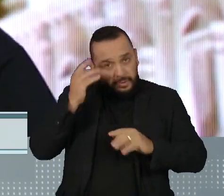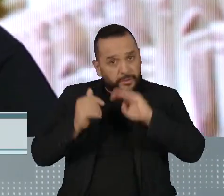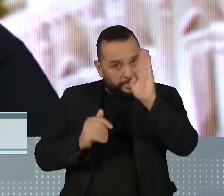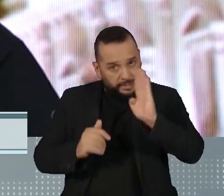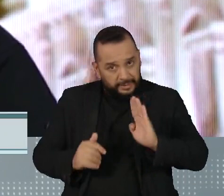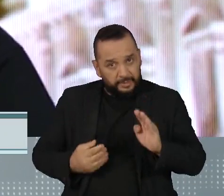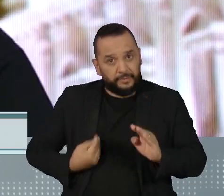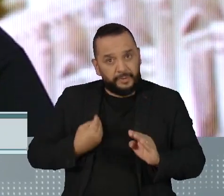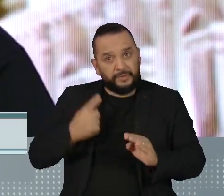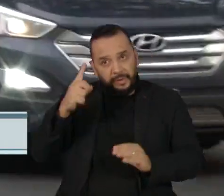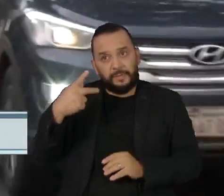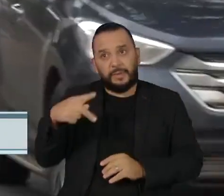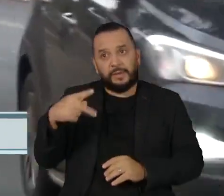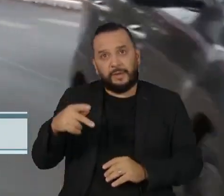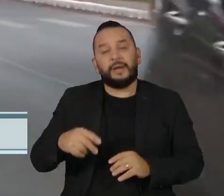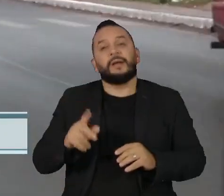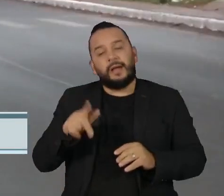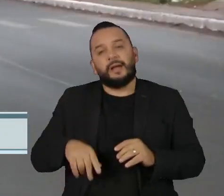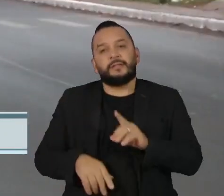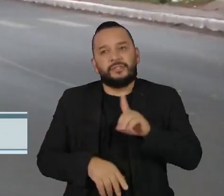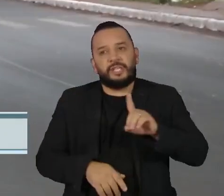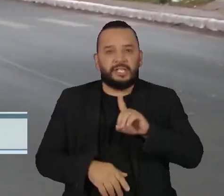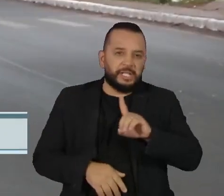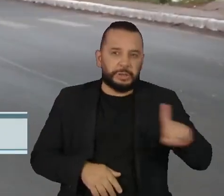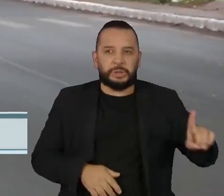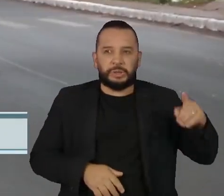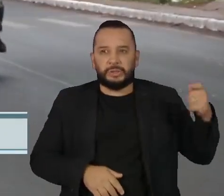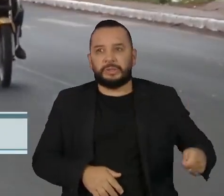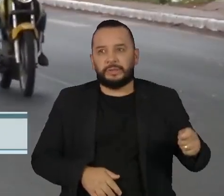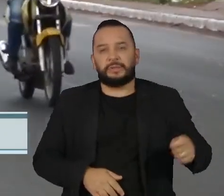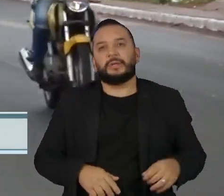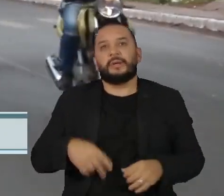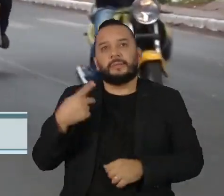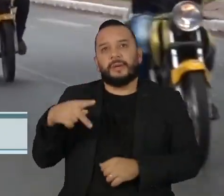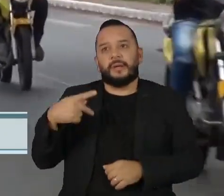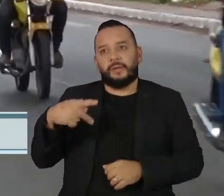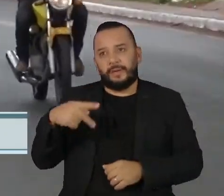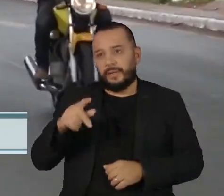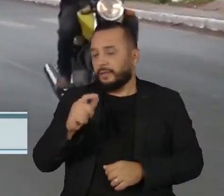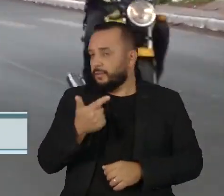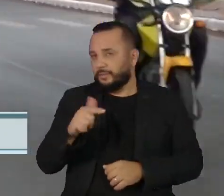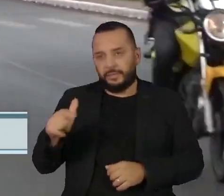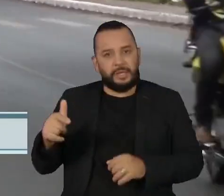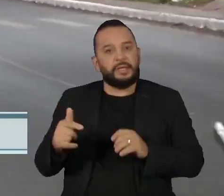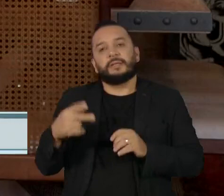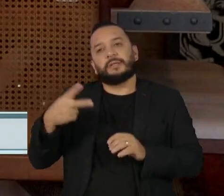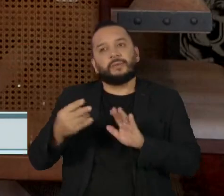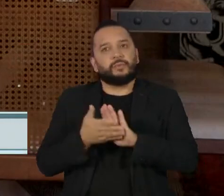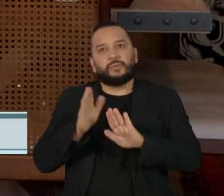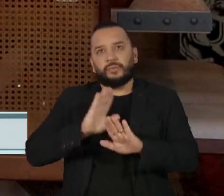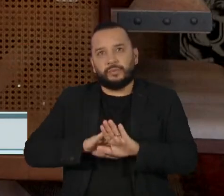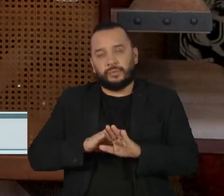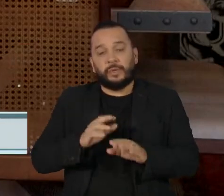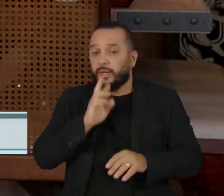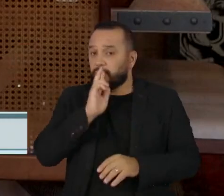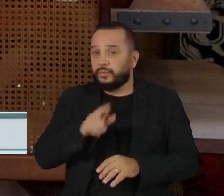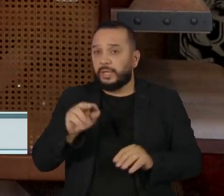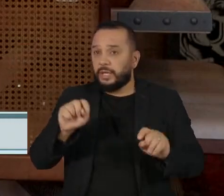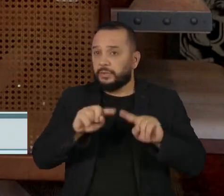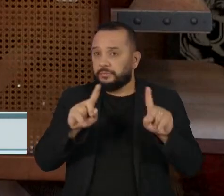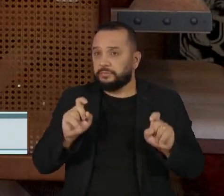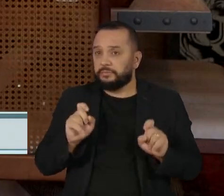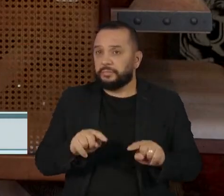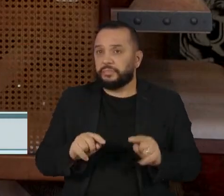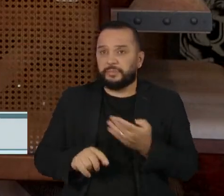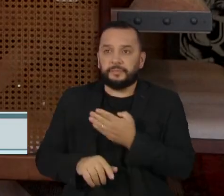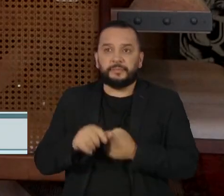candidato da extrema direita. O Paraguai não tem segundo turno, e o resultado de domingo é incerto. Ao mesmo tempo que